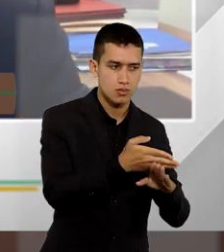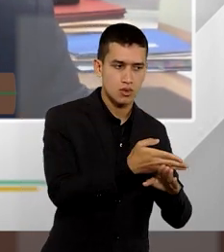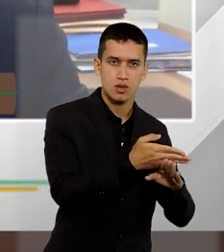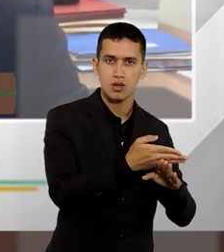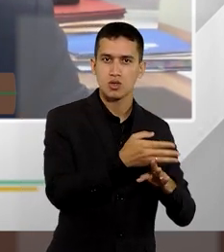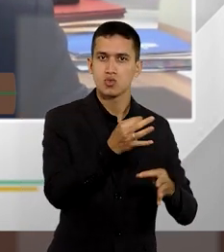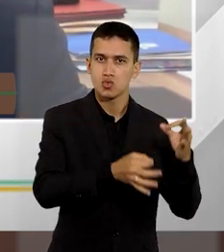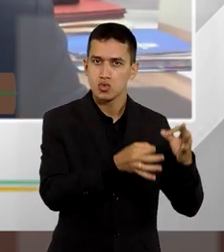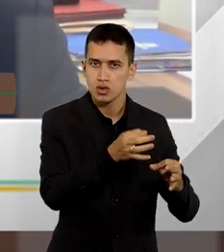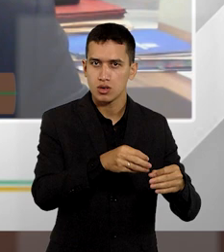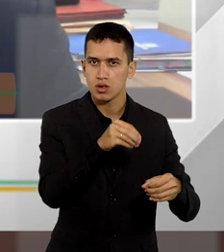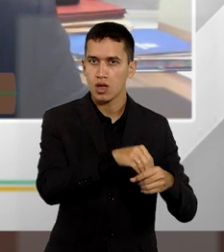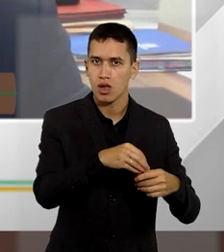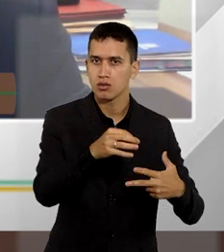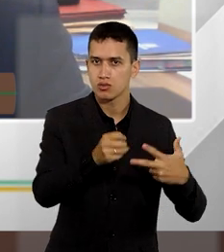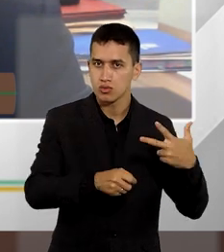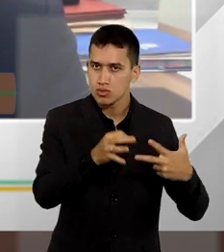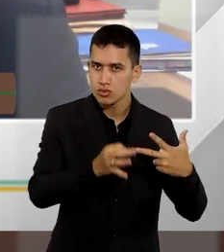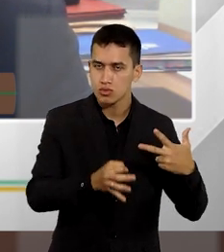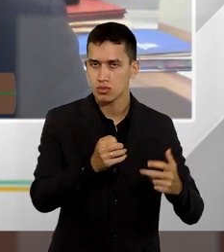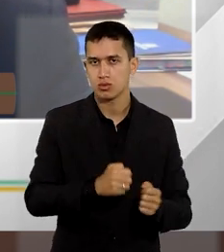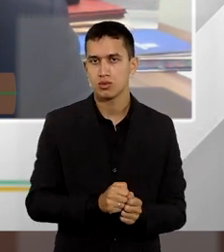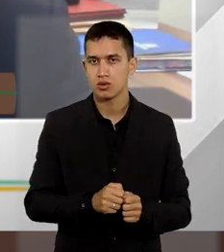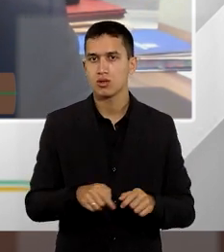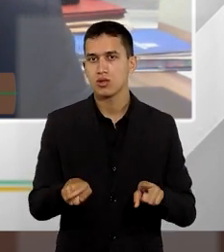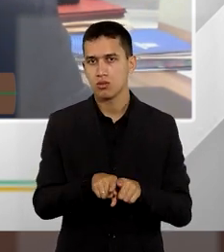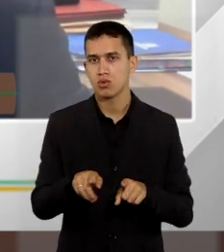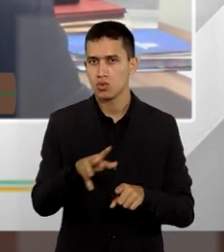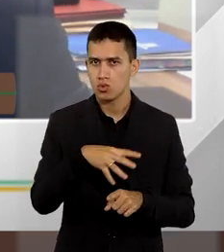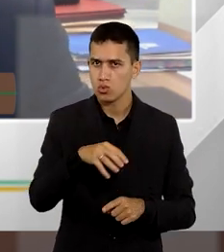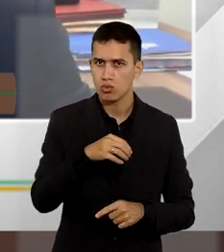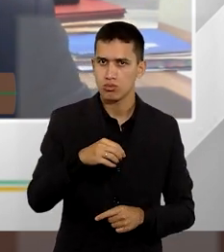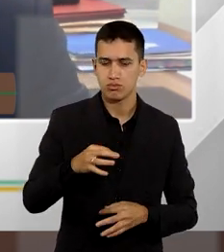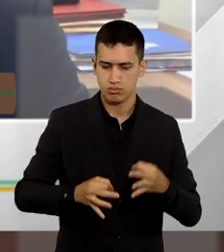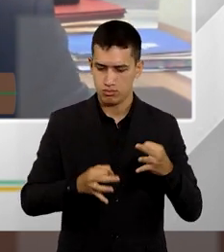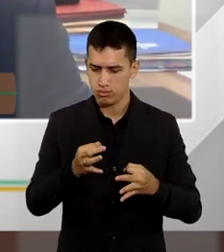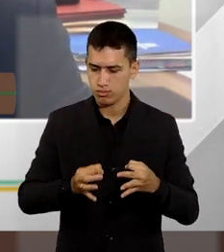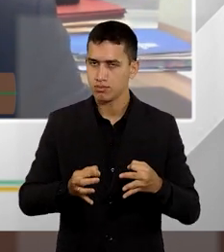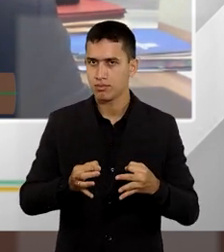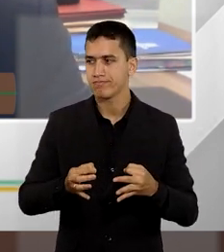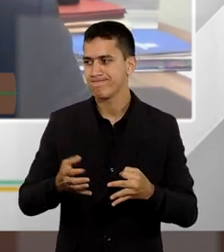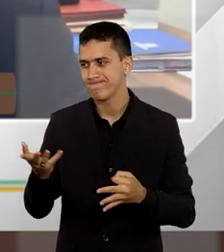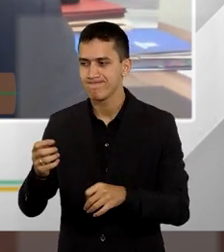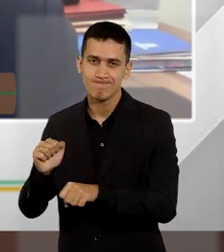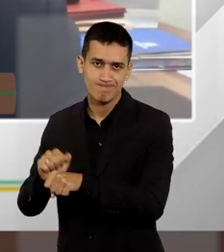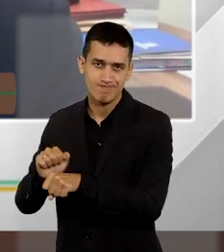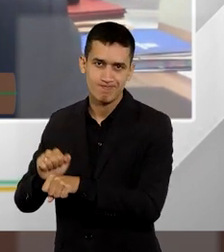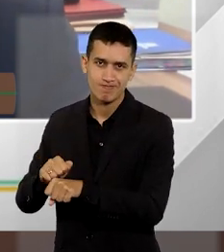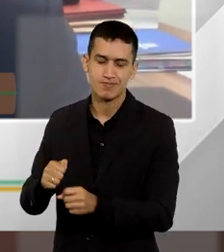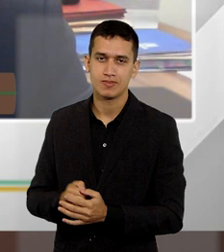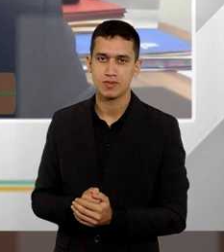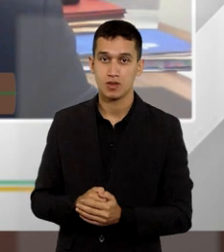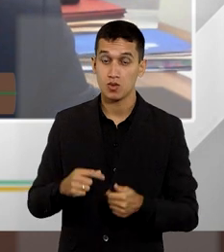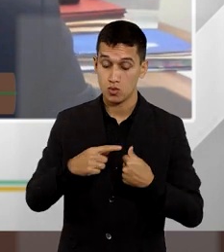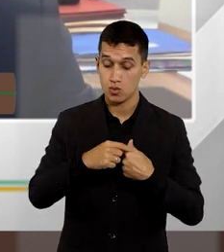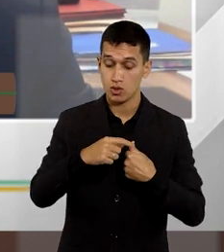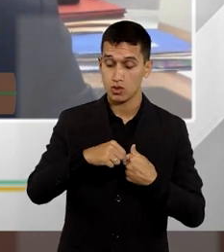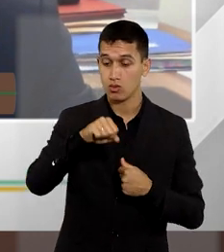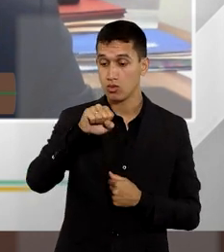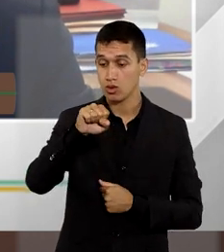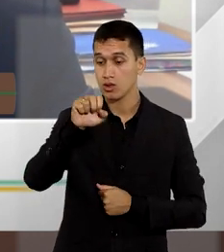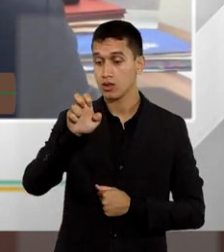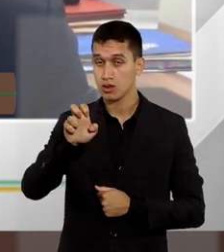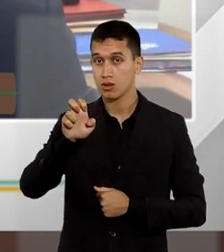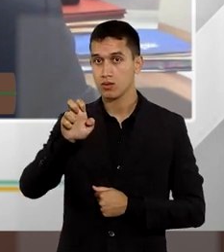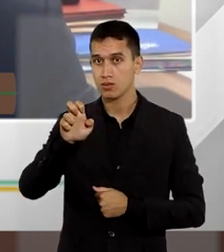ao júri adicionado, inclusive em situação mais carinha. O artigo 85, o Fátima também